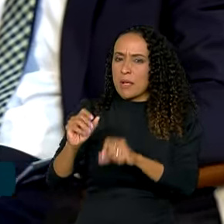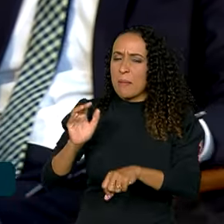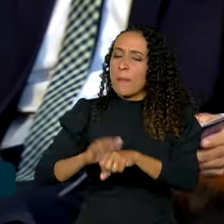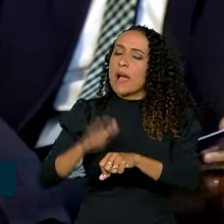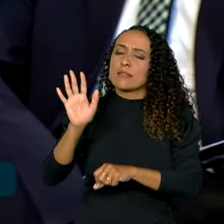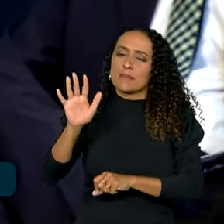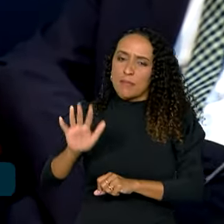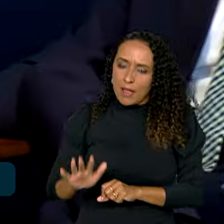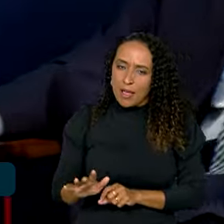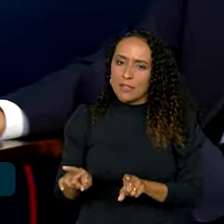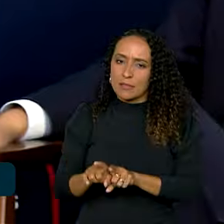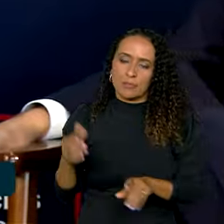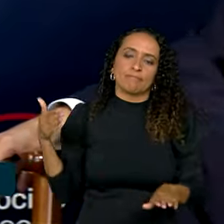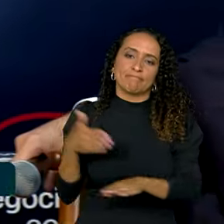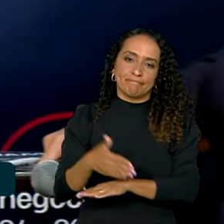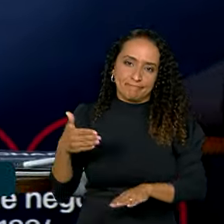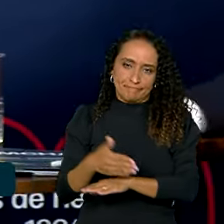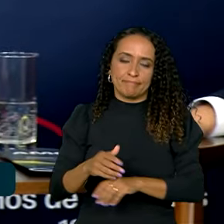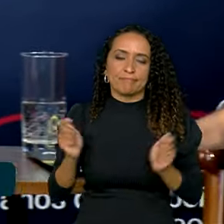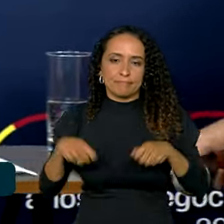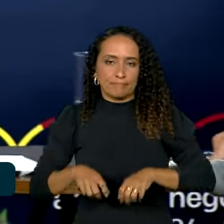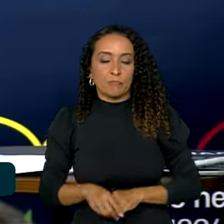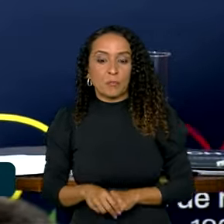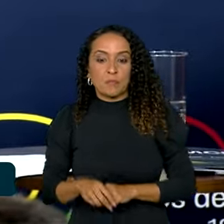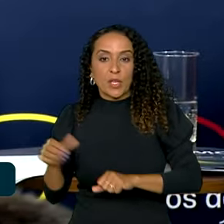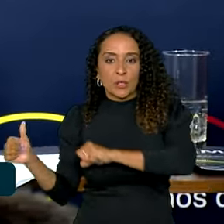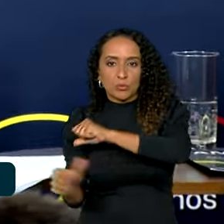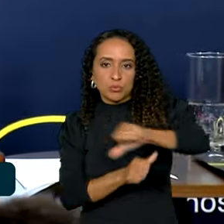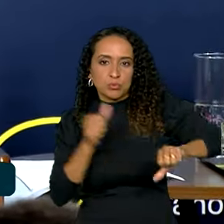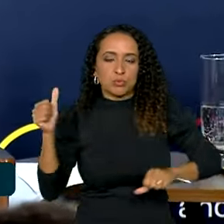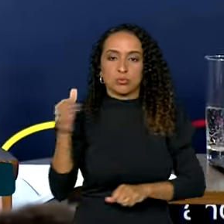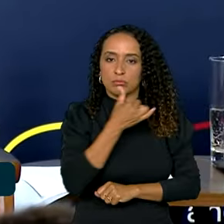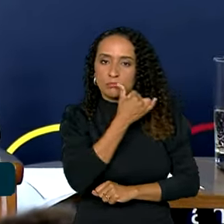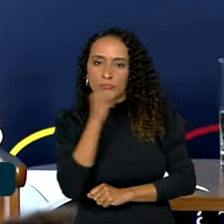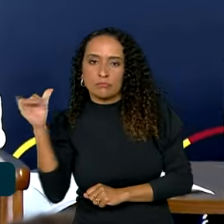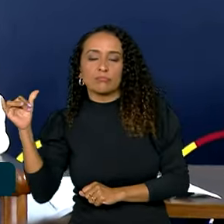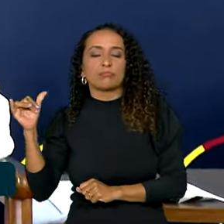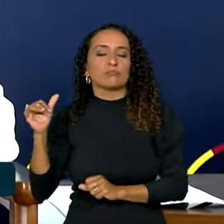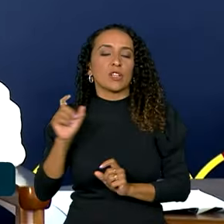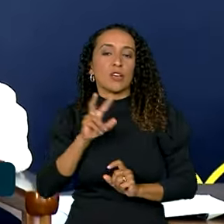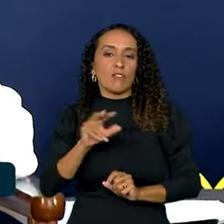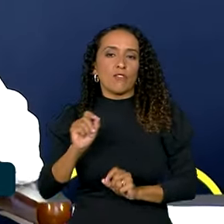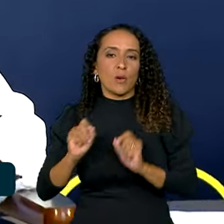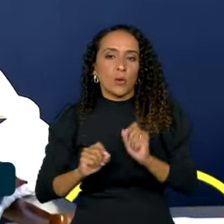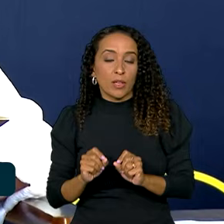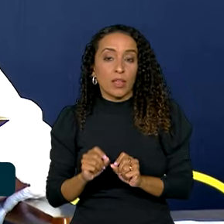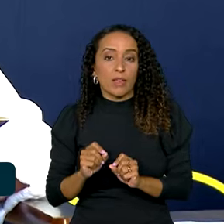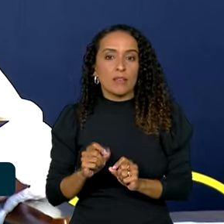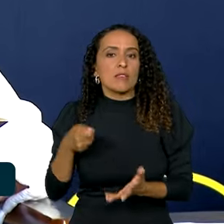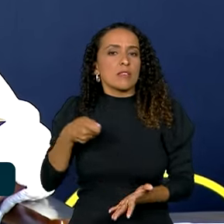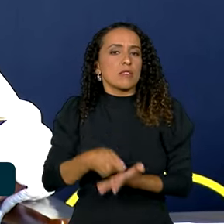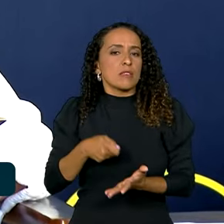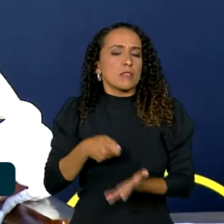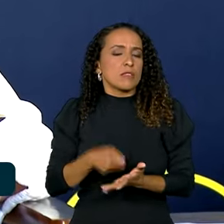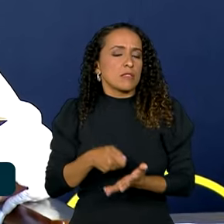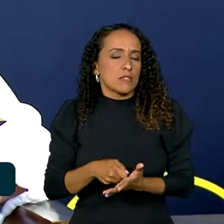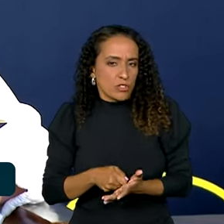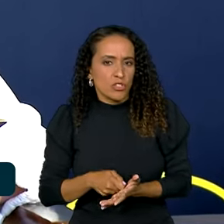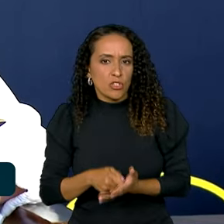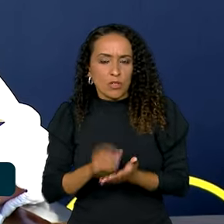baratas e acessíveis. A transição energética vai exigir um